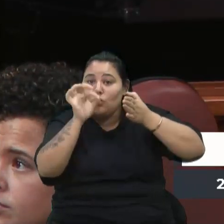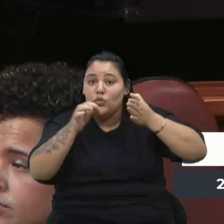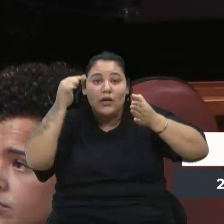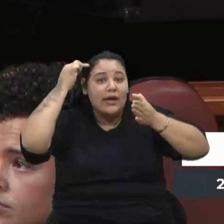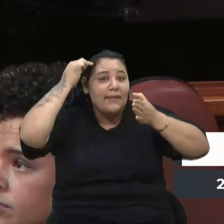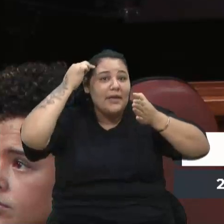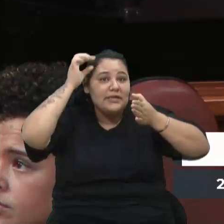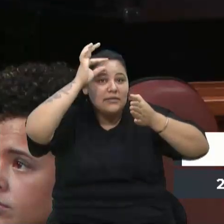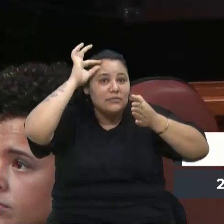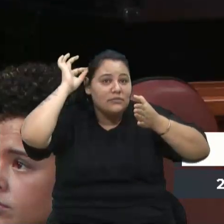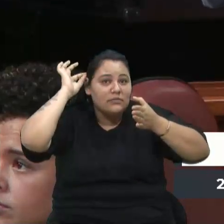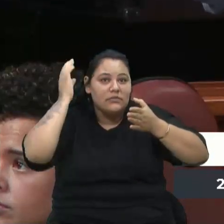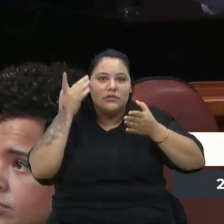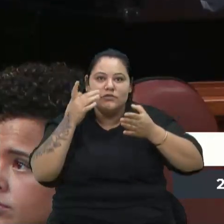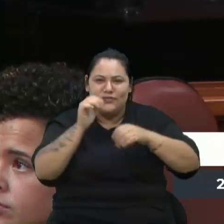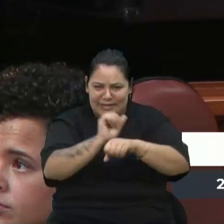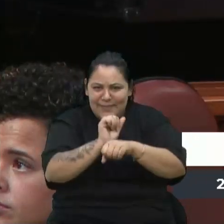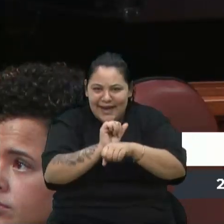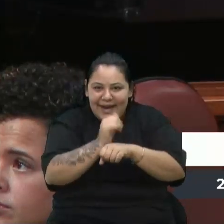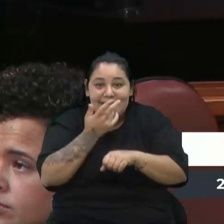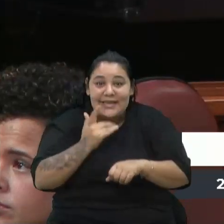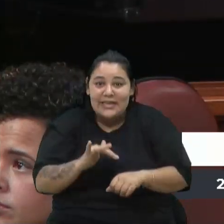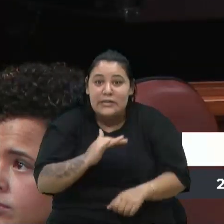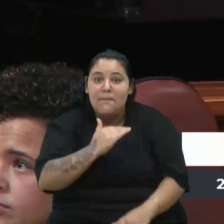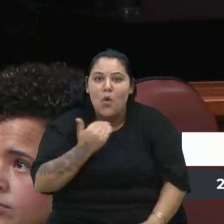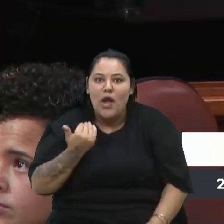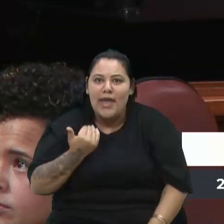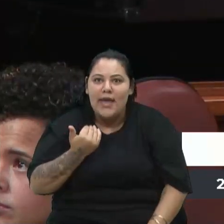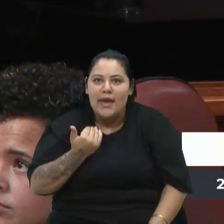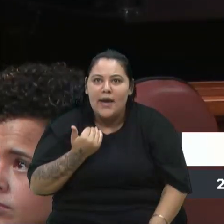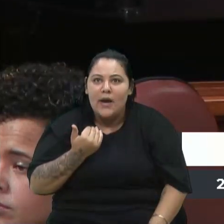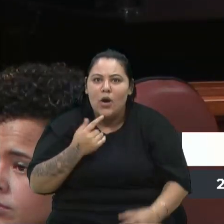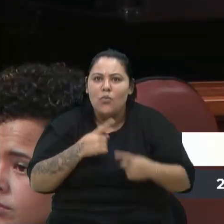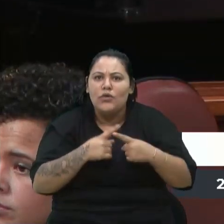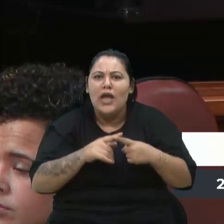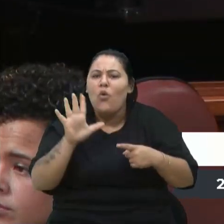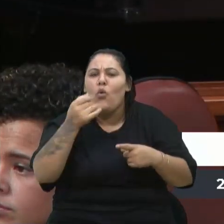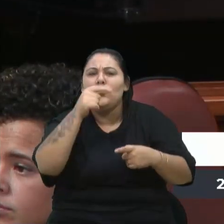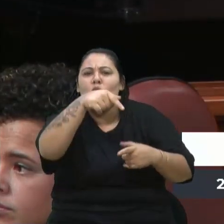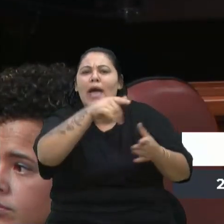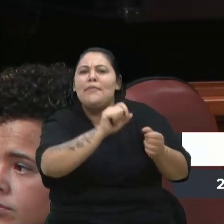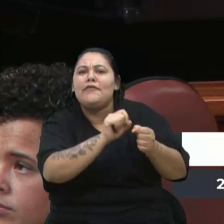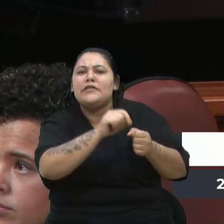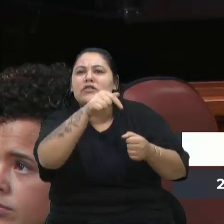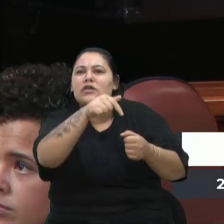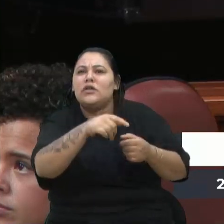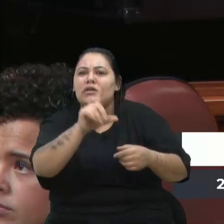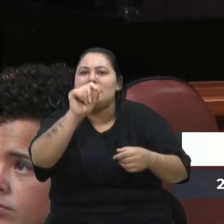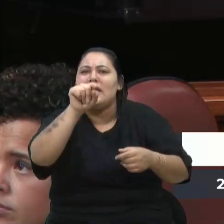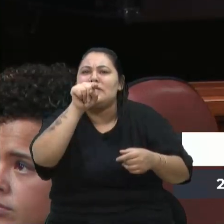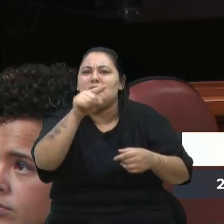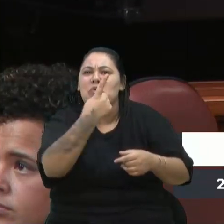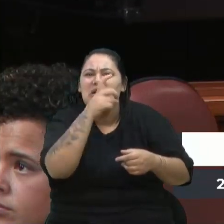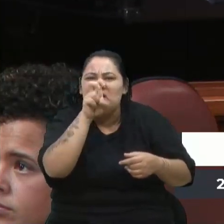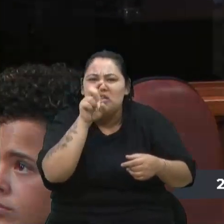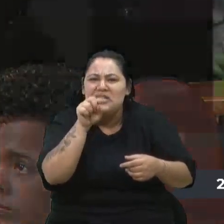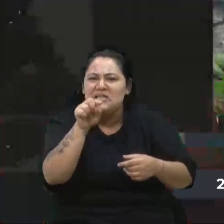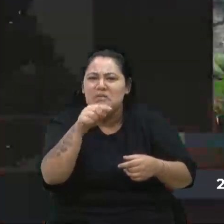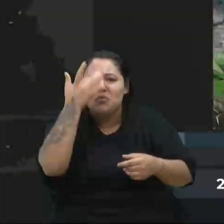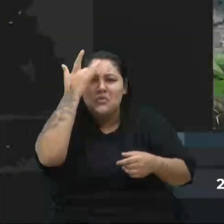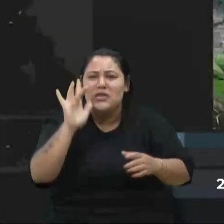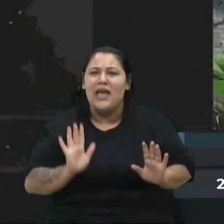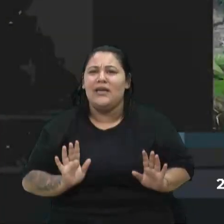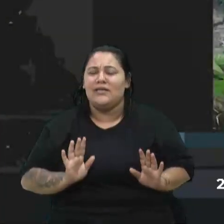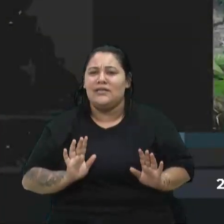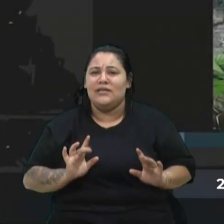Aí nós vamos esperar uma criança morrer por causa de um custo, que é o quê? Quanto vai custar para fazer isso aí? 10 mil? 15 mil? Bom, eu não sei.